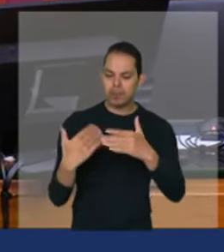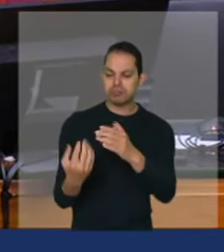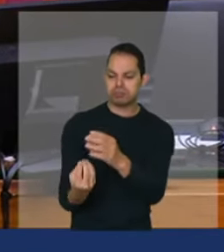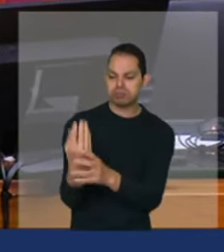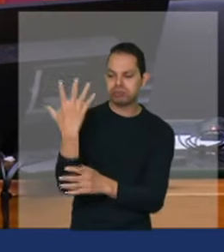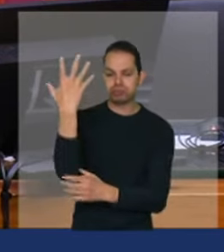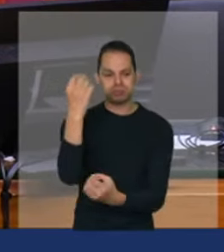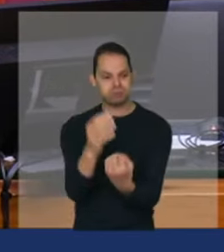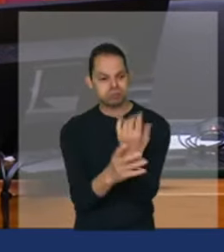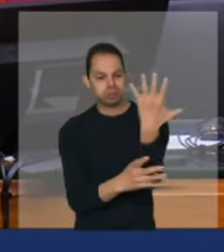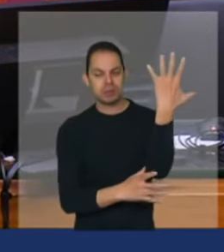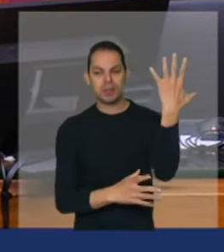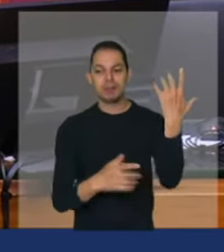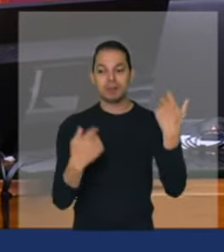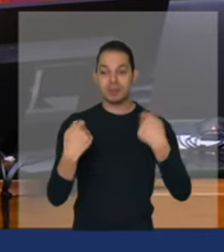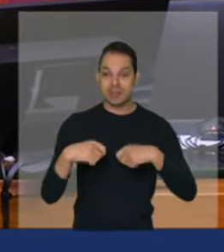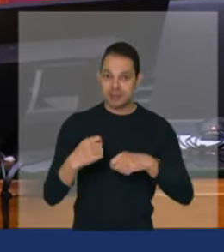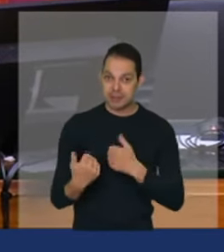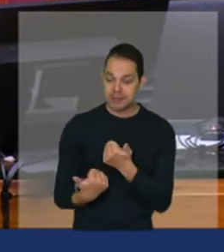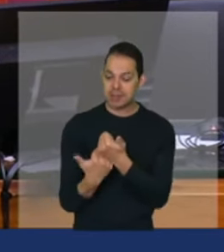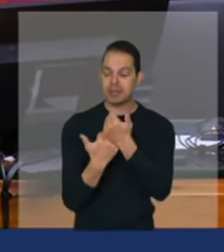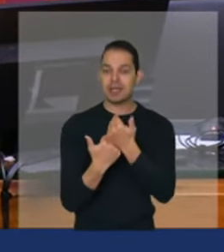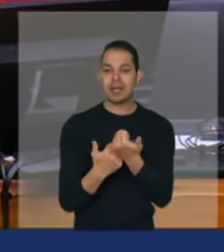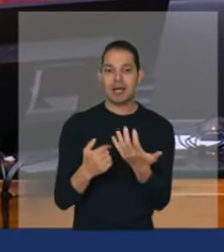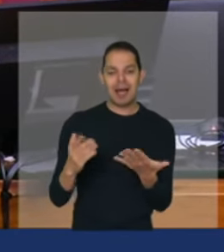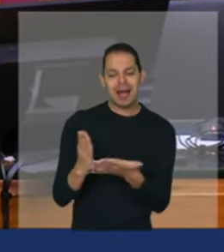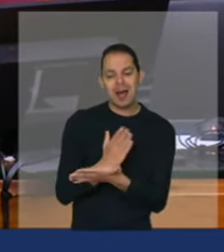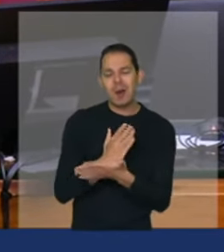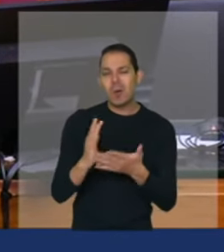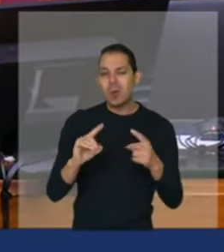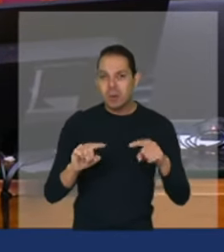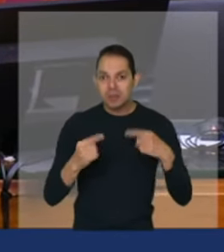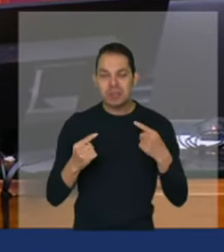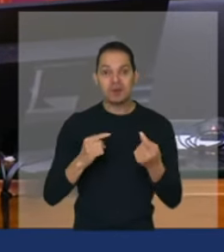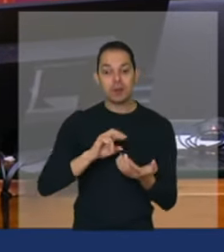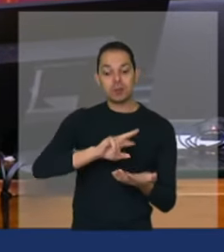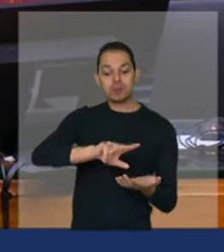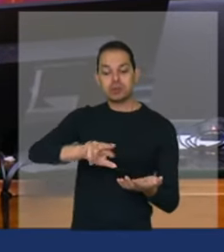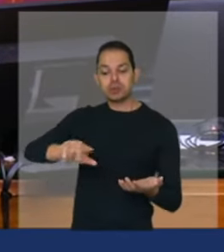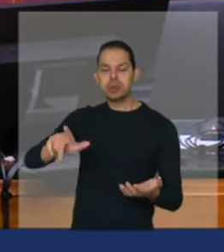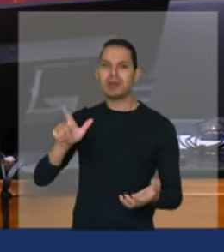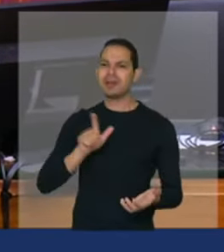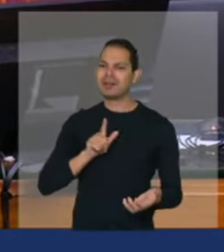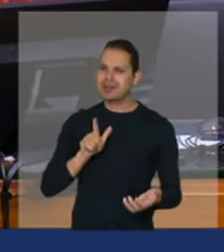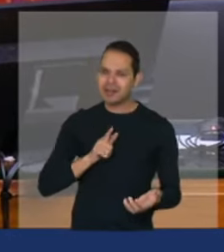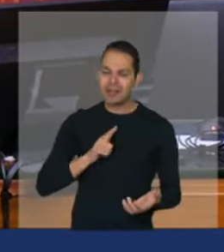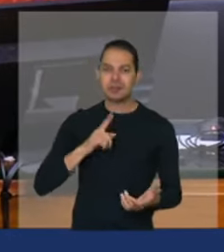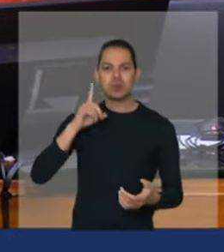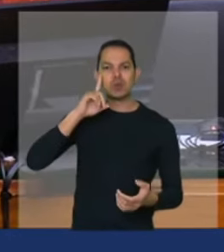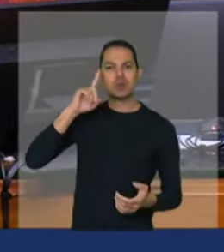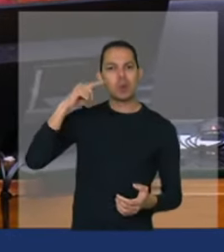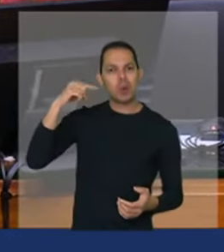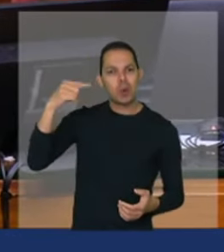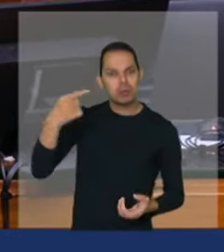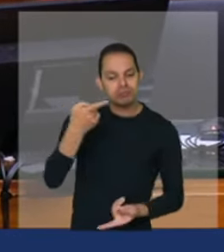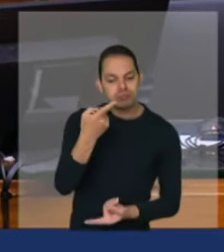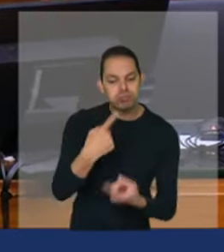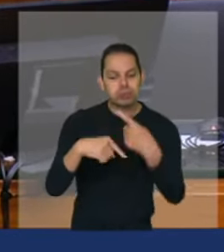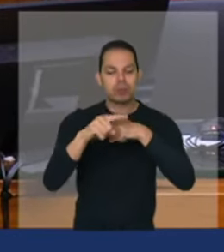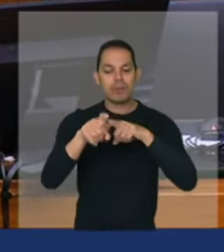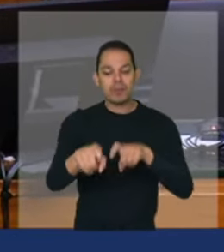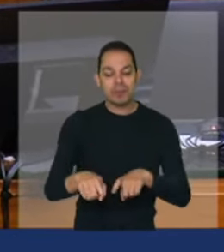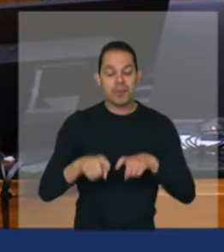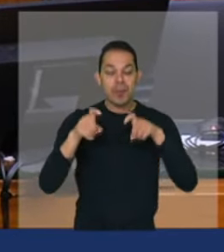mas estes são apenas alguns de muitos desafios que precisam ser diariamente superados na agricultura familiar.